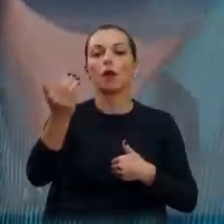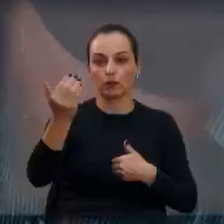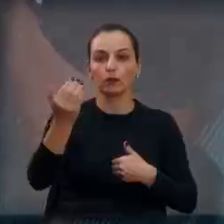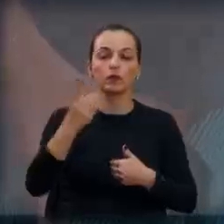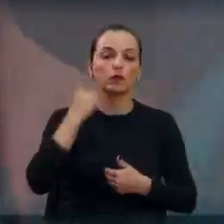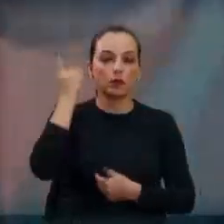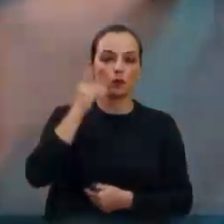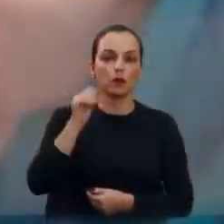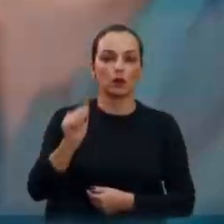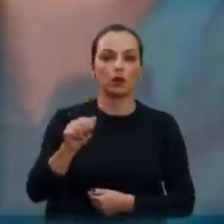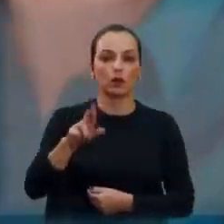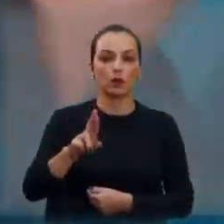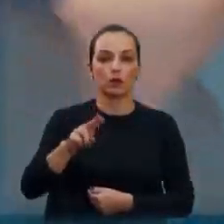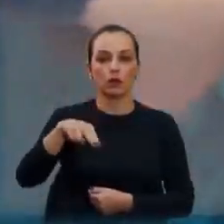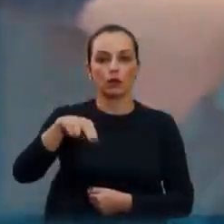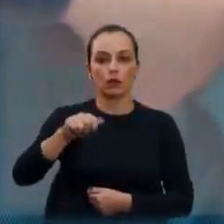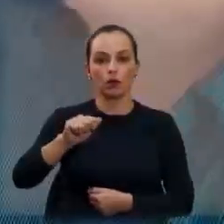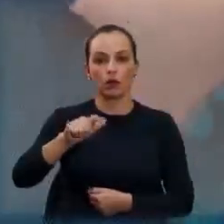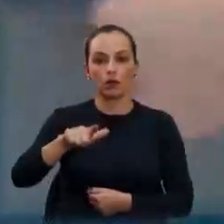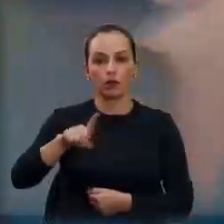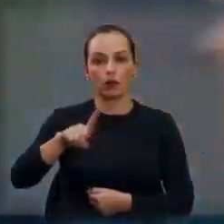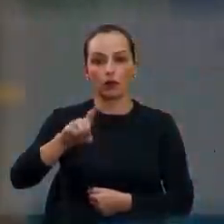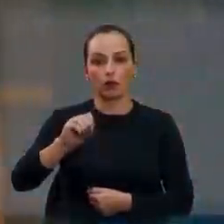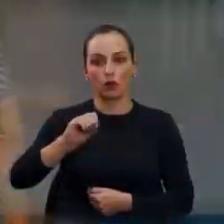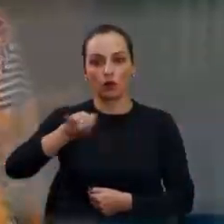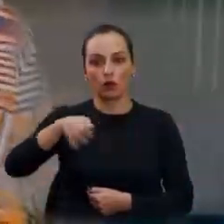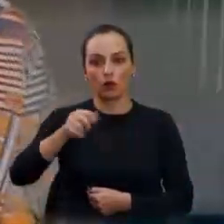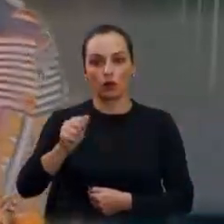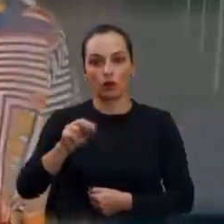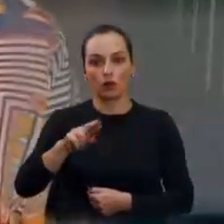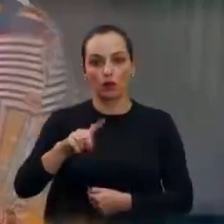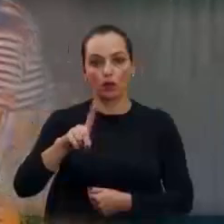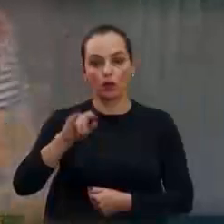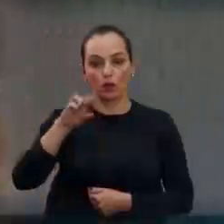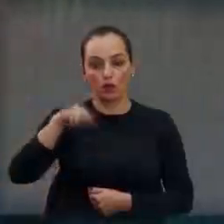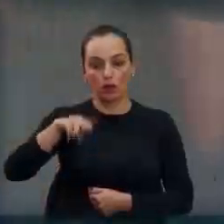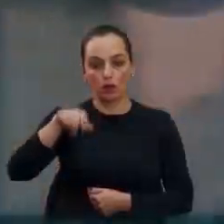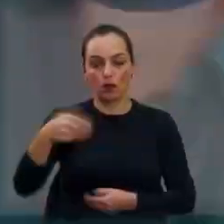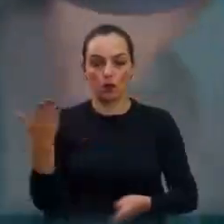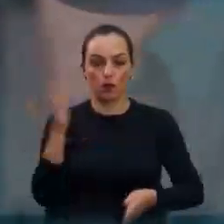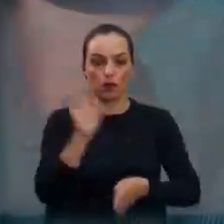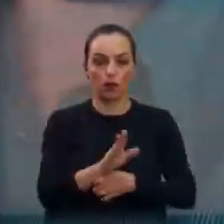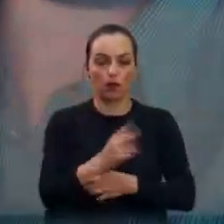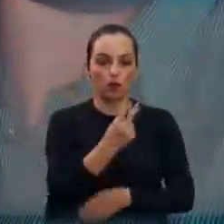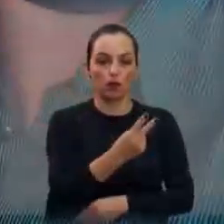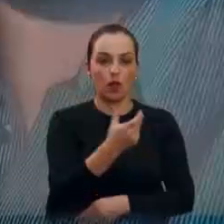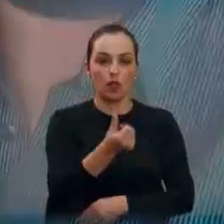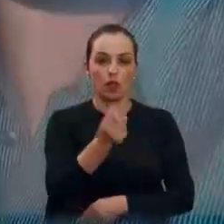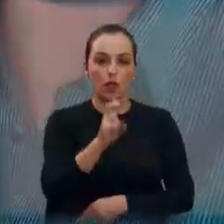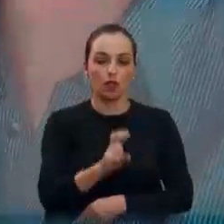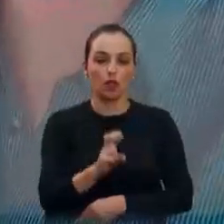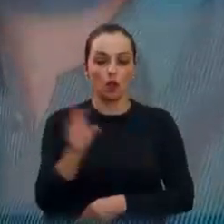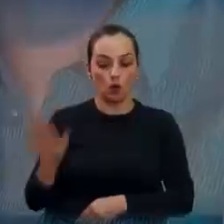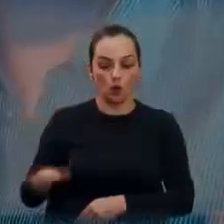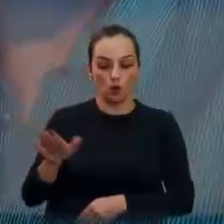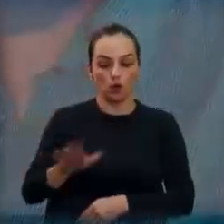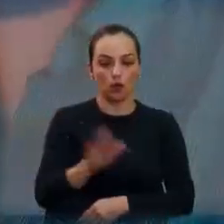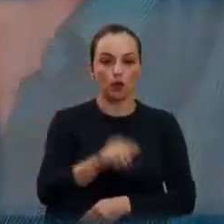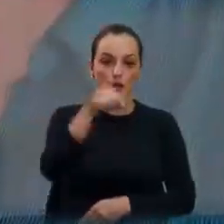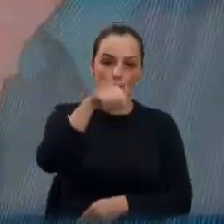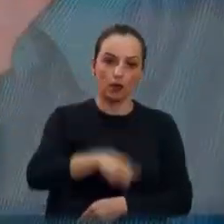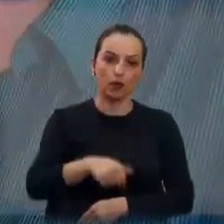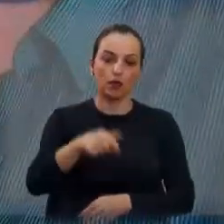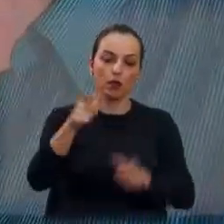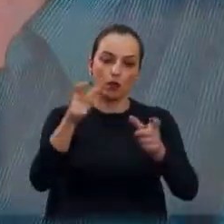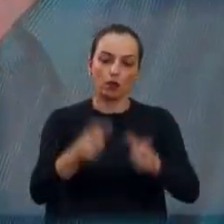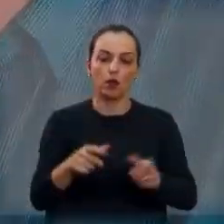deputado Arnaldo Jardim, onde vai atender, Vanessa, né? 265 crianças aqui no CR, o Benscruz. Obrigado,